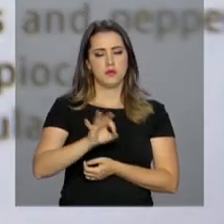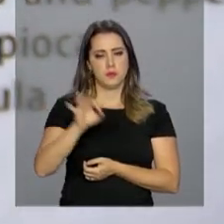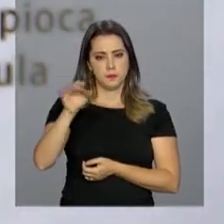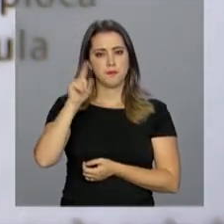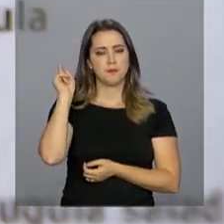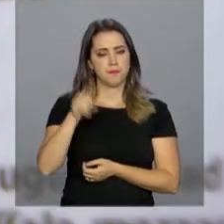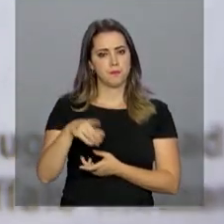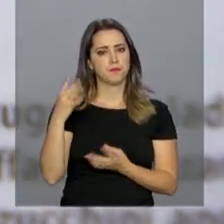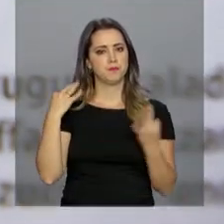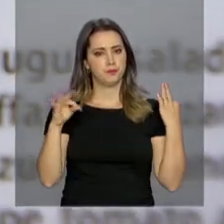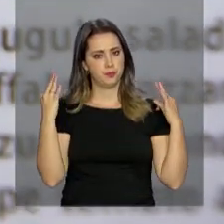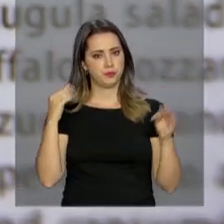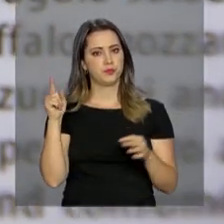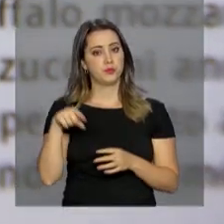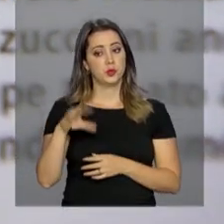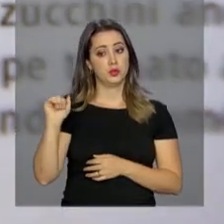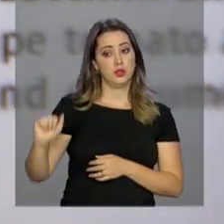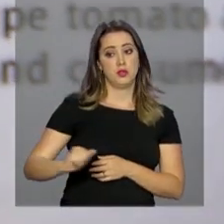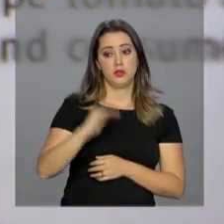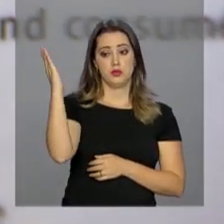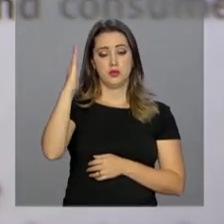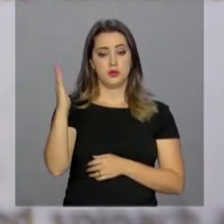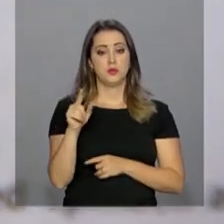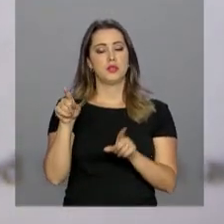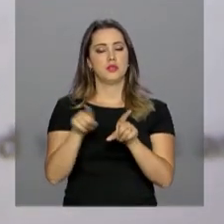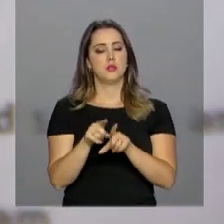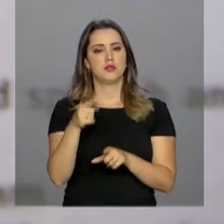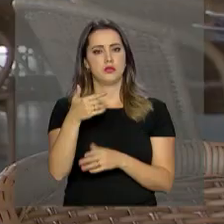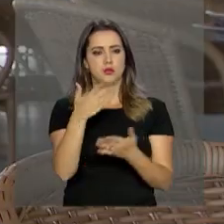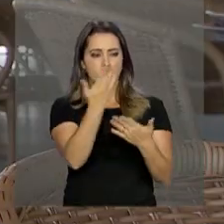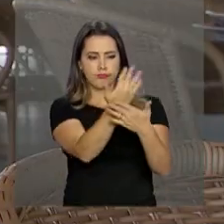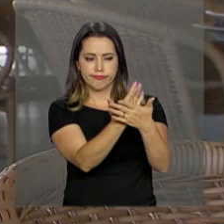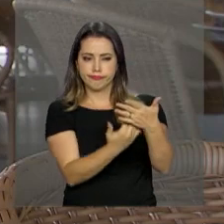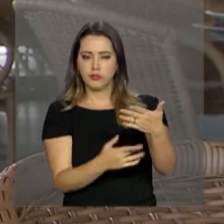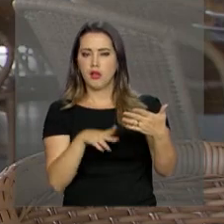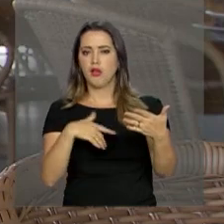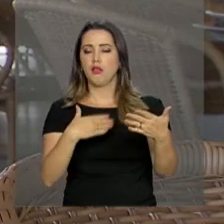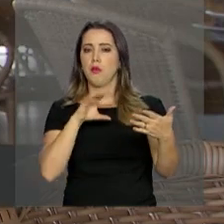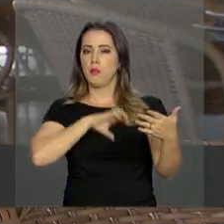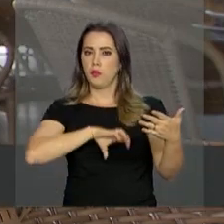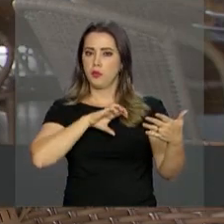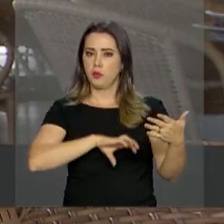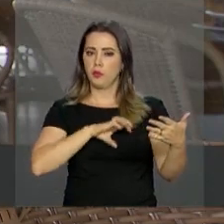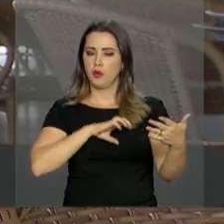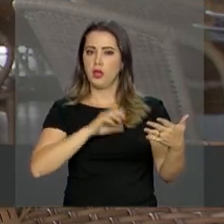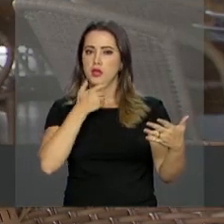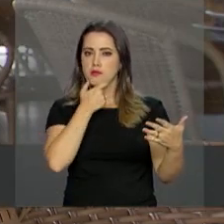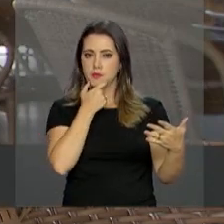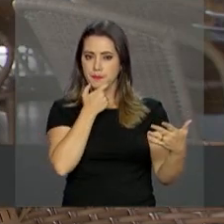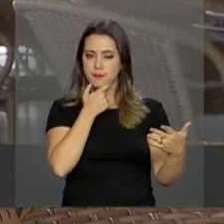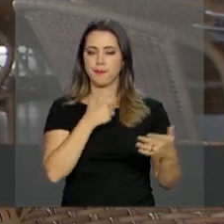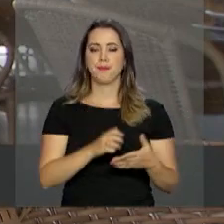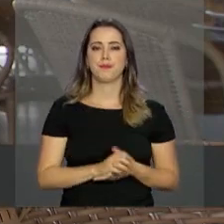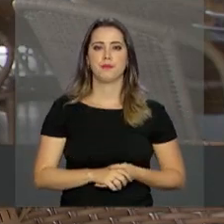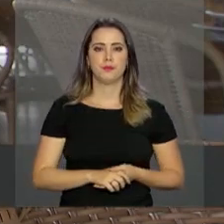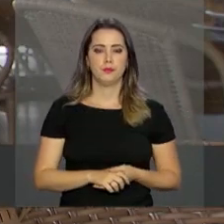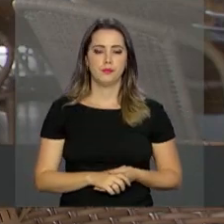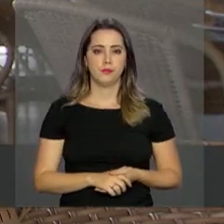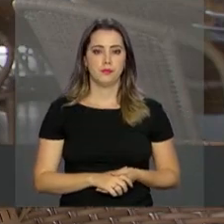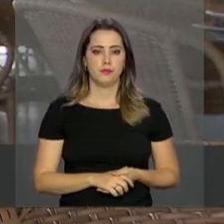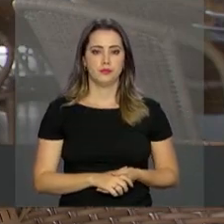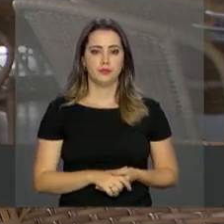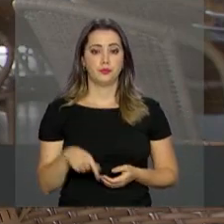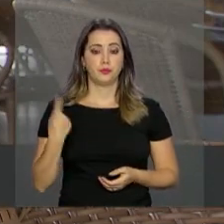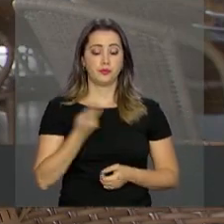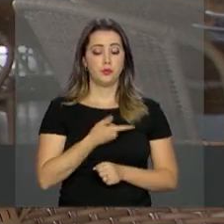isso, tem cardápios e site em português e em inglês. A gente tem preparado os nossos colaboradores com